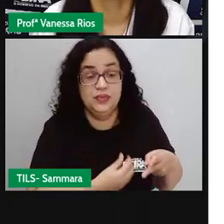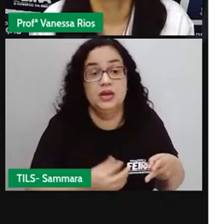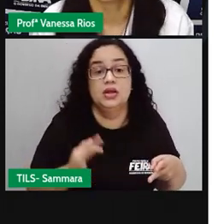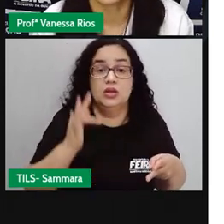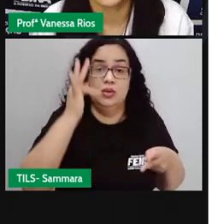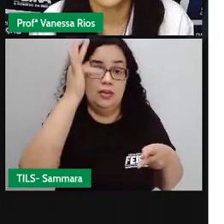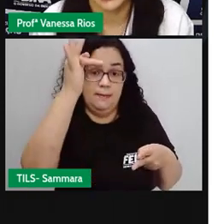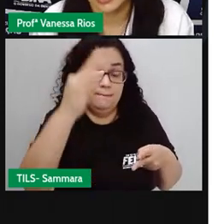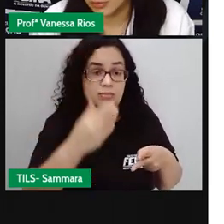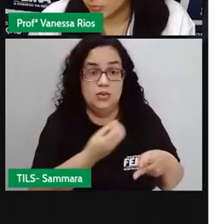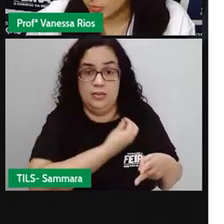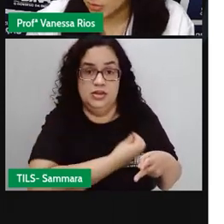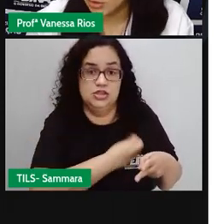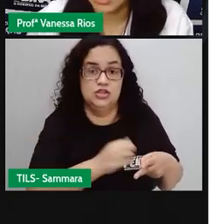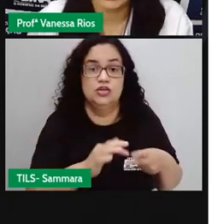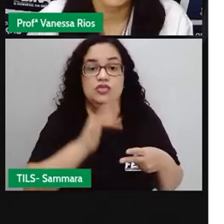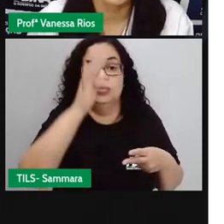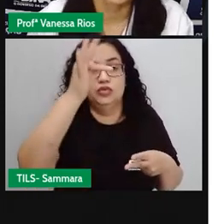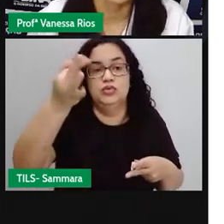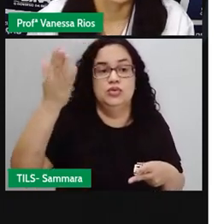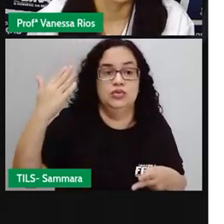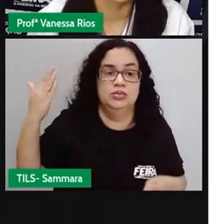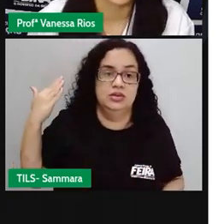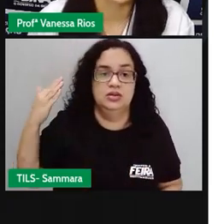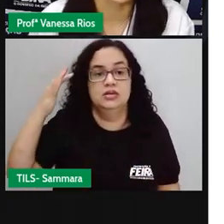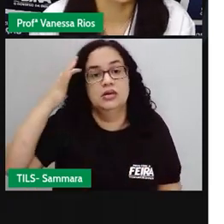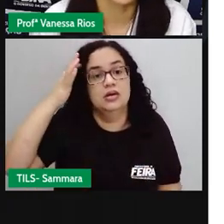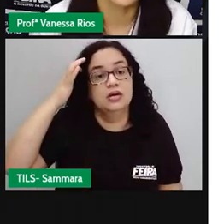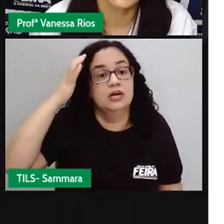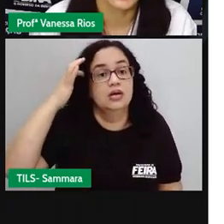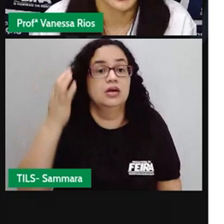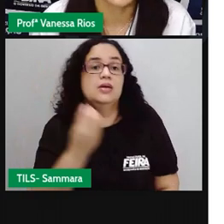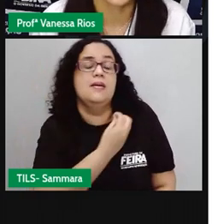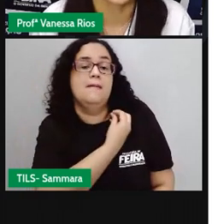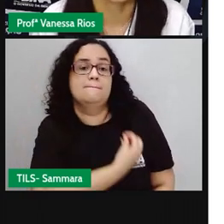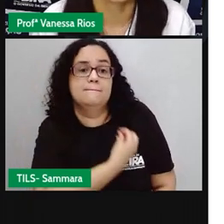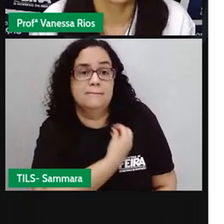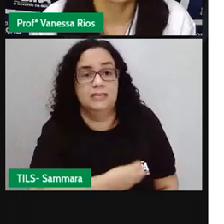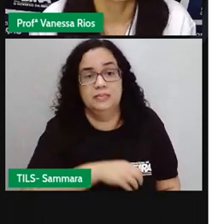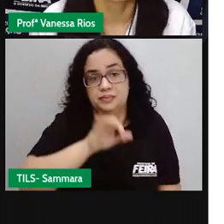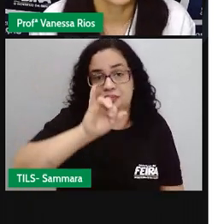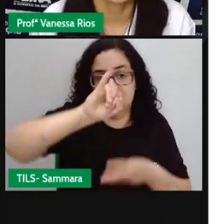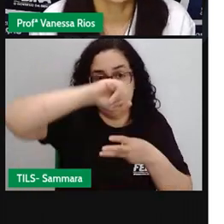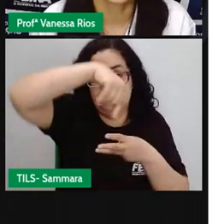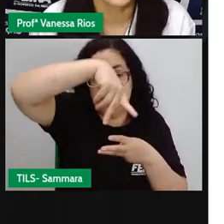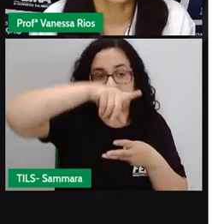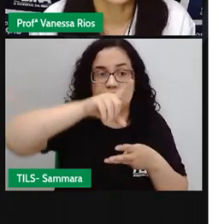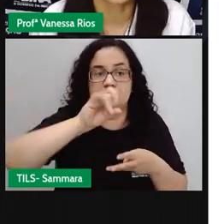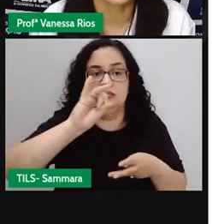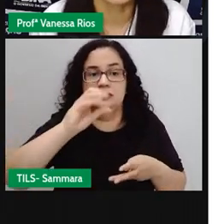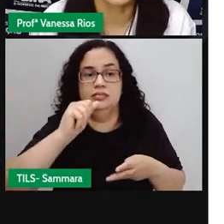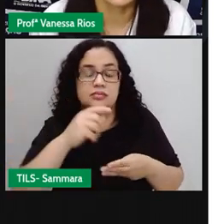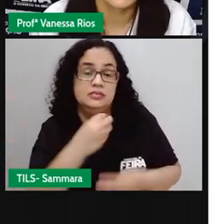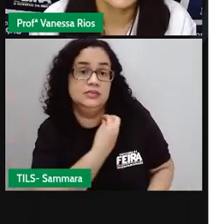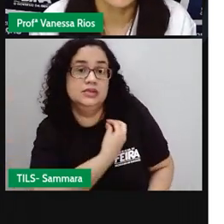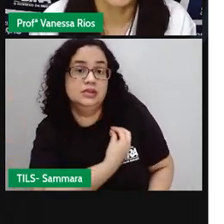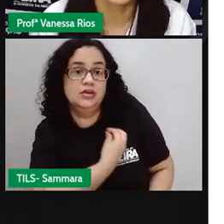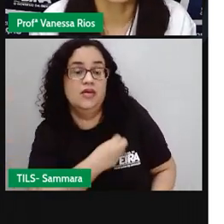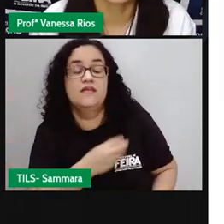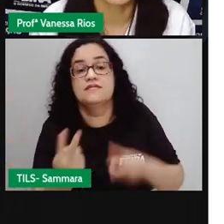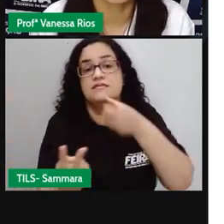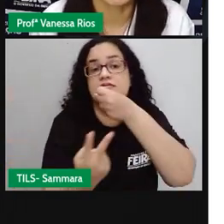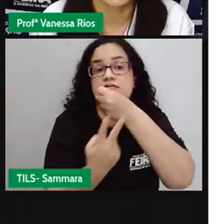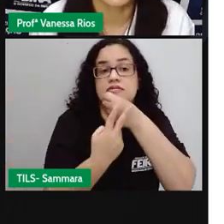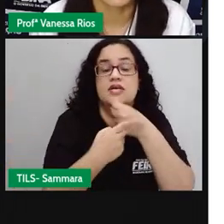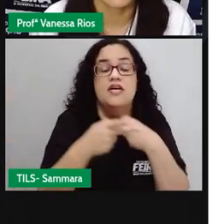futuro do pretérito. No presente do indicativo o verbo indicação simultânea